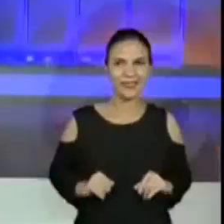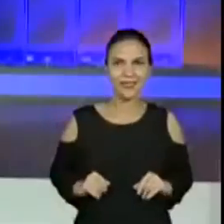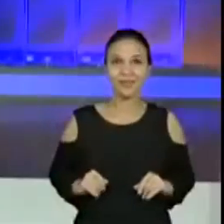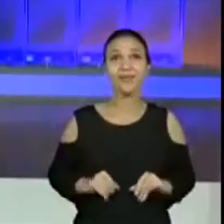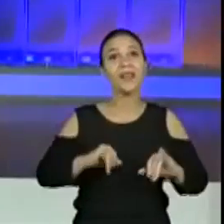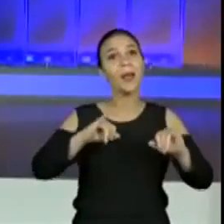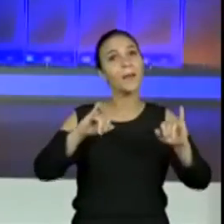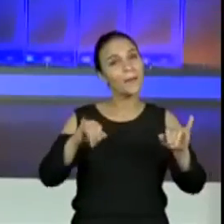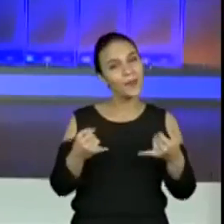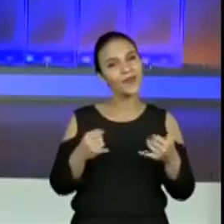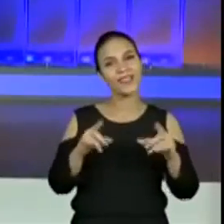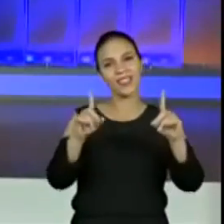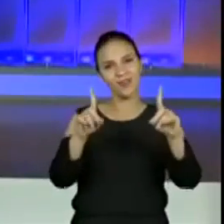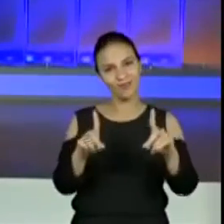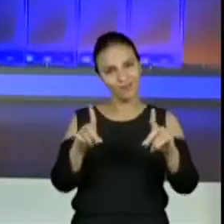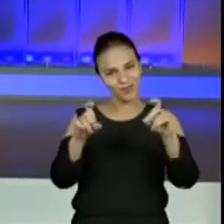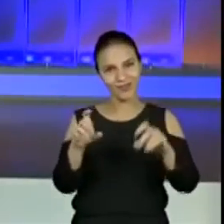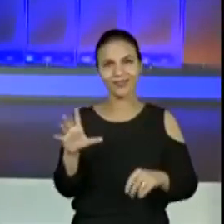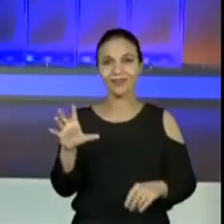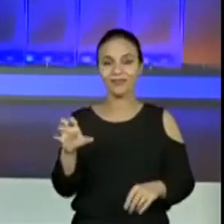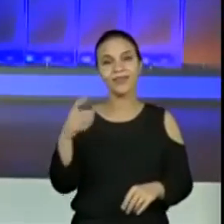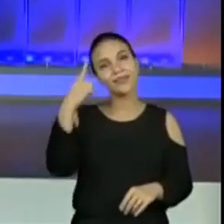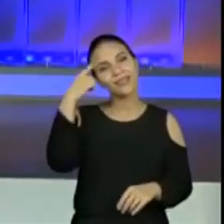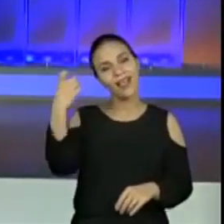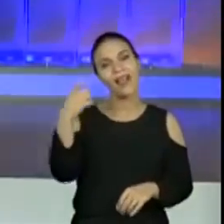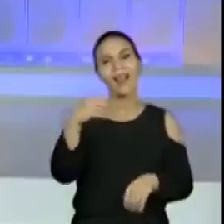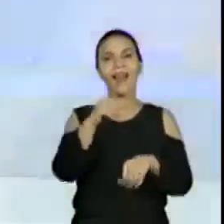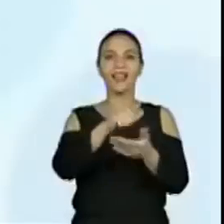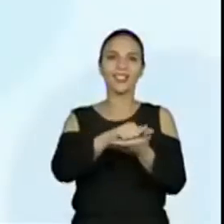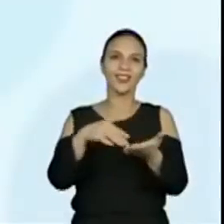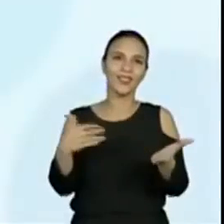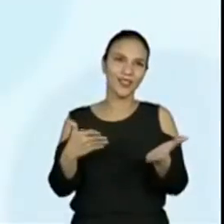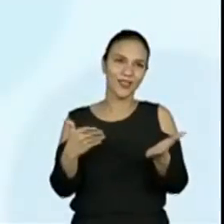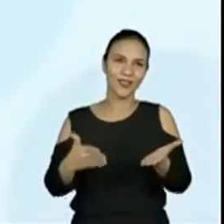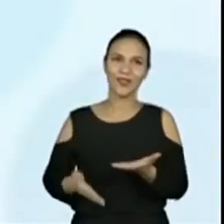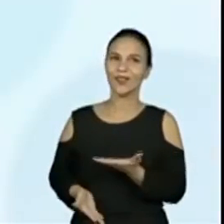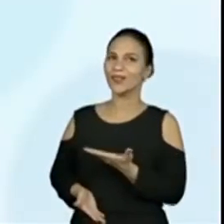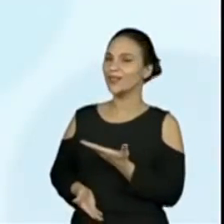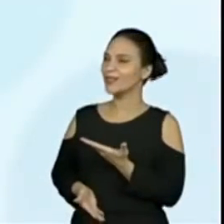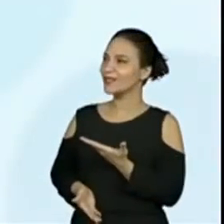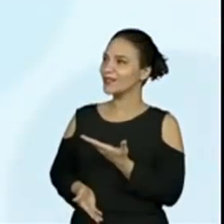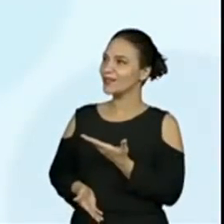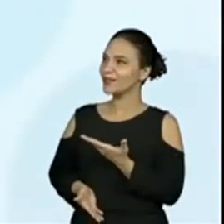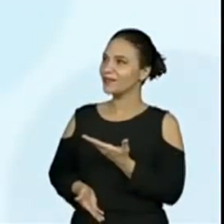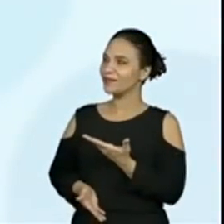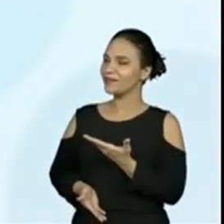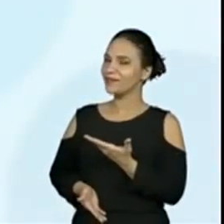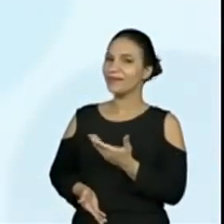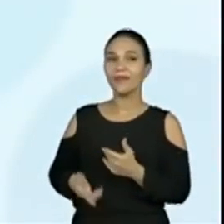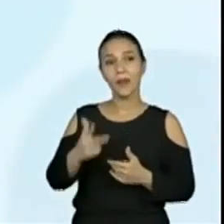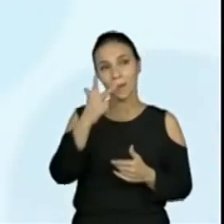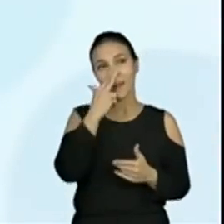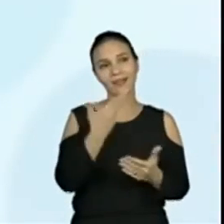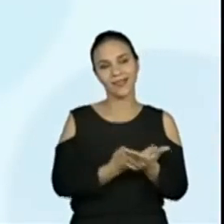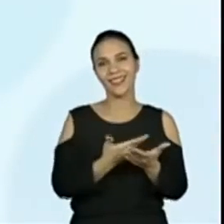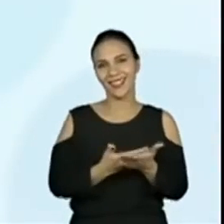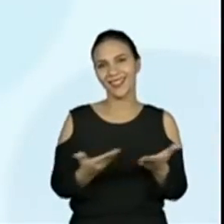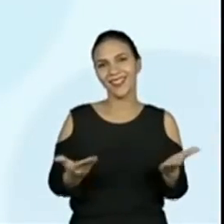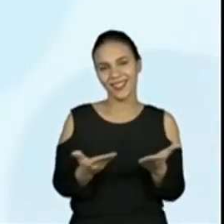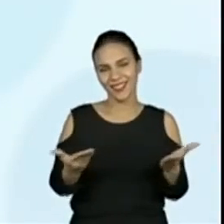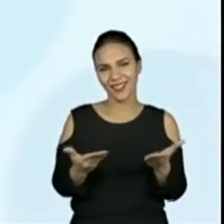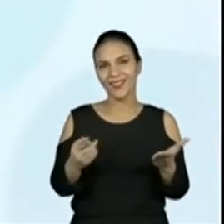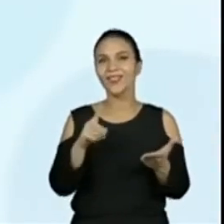aproveita para tirar um print da nossa sugestão de atividade de hoje, bem parecida com a nossa aula de hoje, sobre